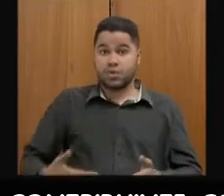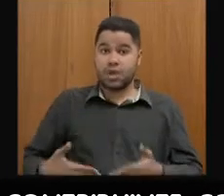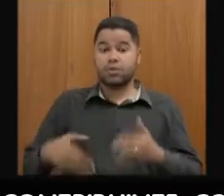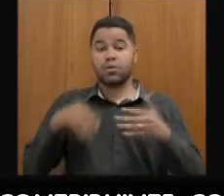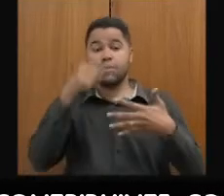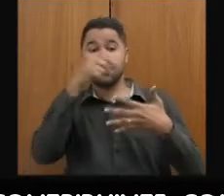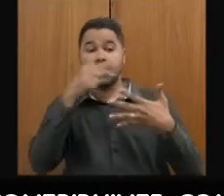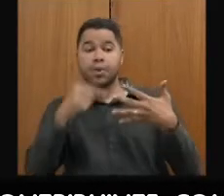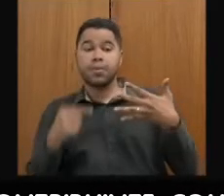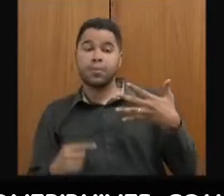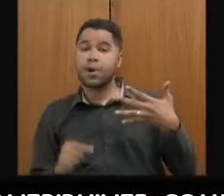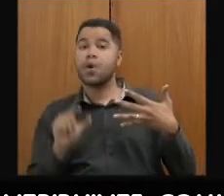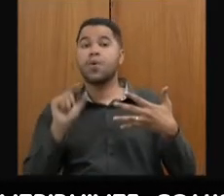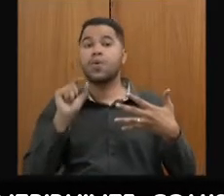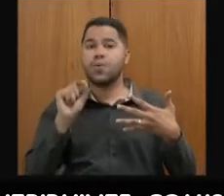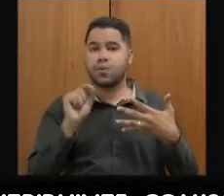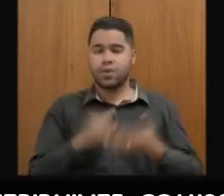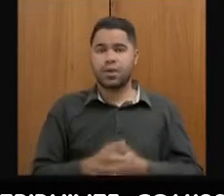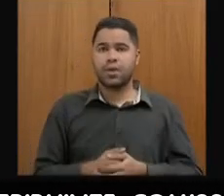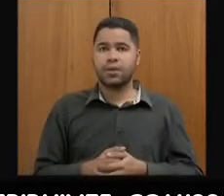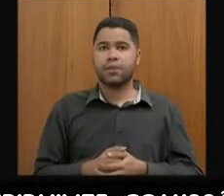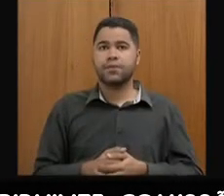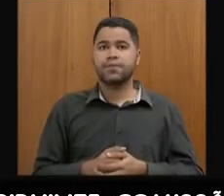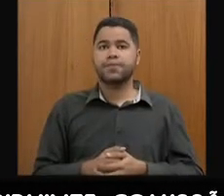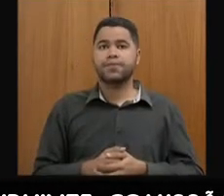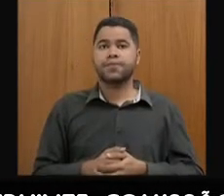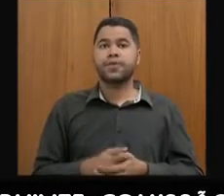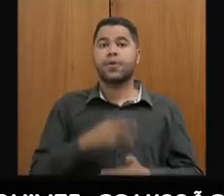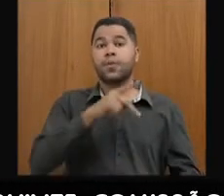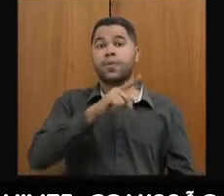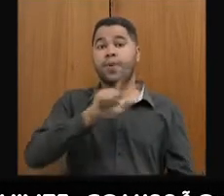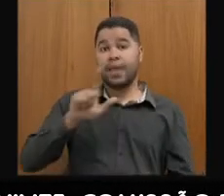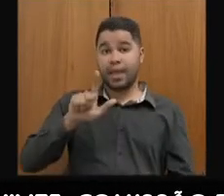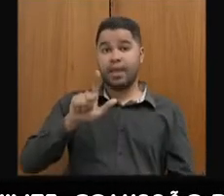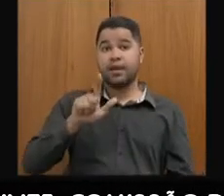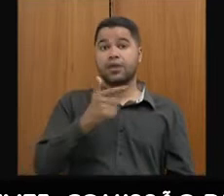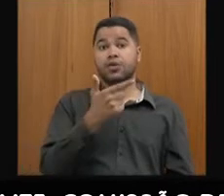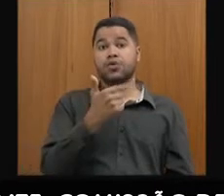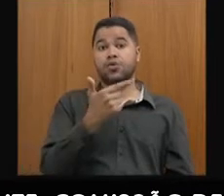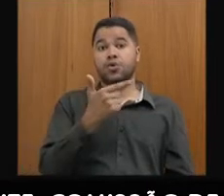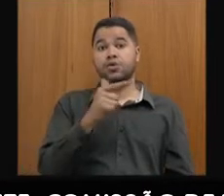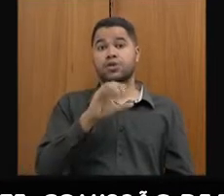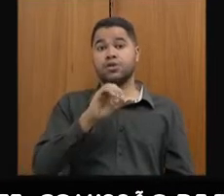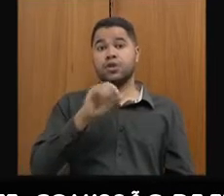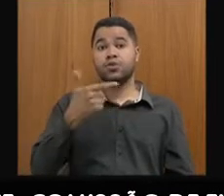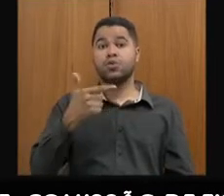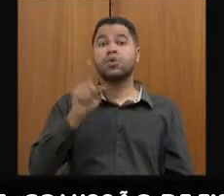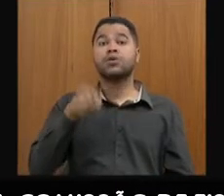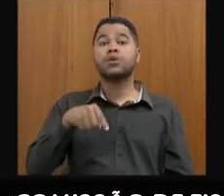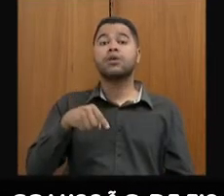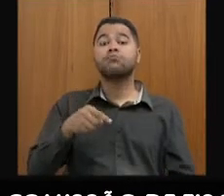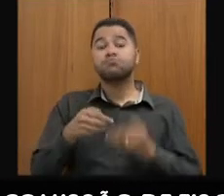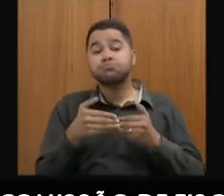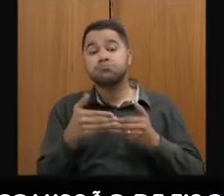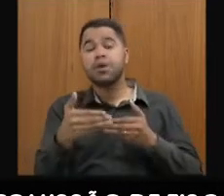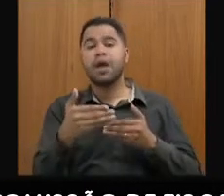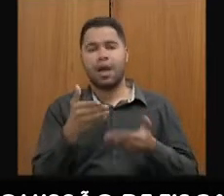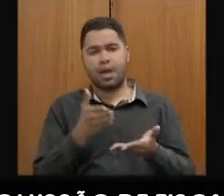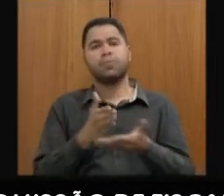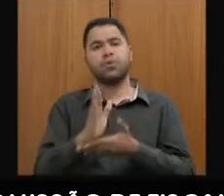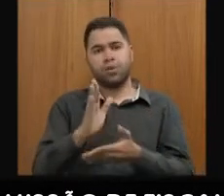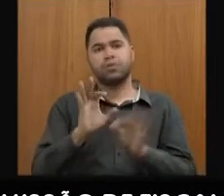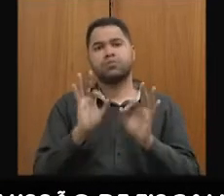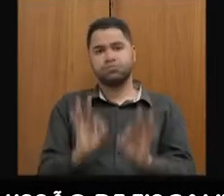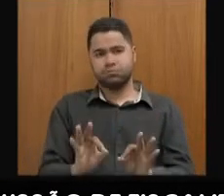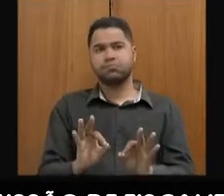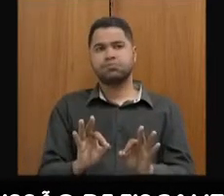O que o PL202 ainda prevê? A autorização, por si mesmo, da